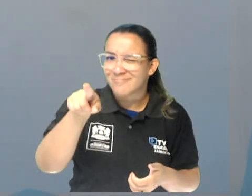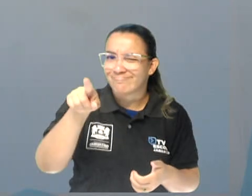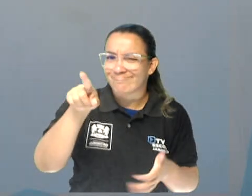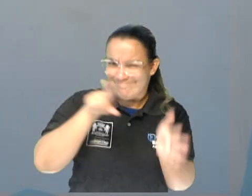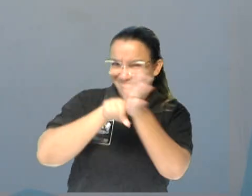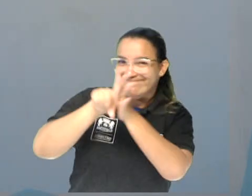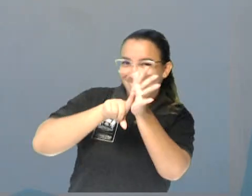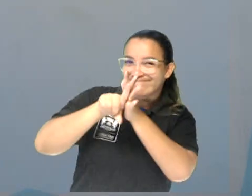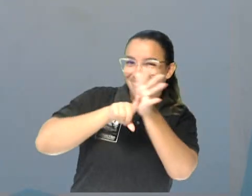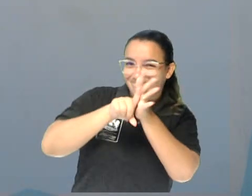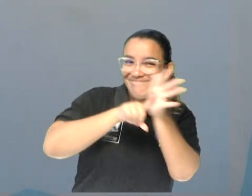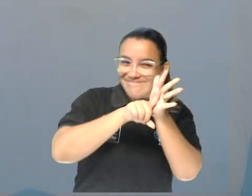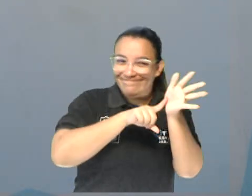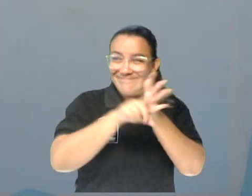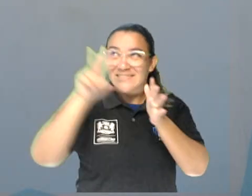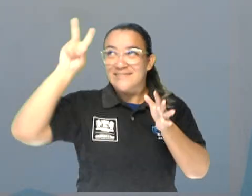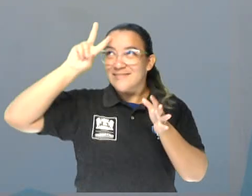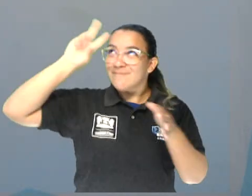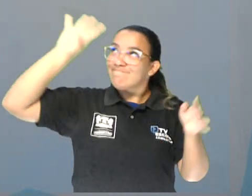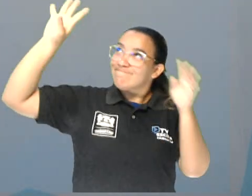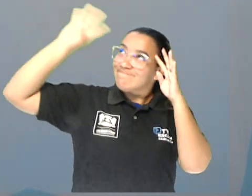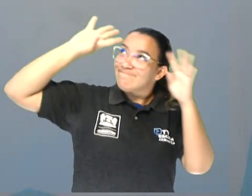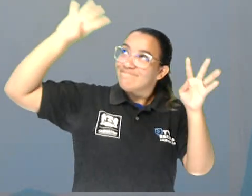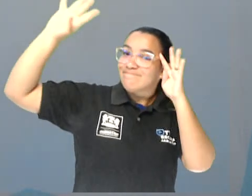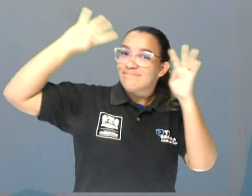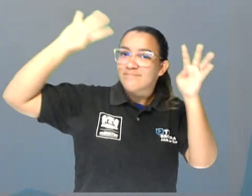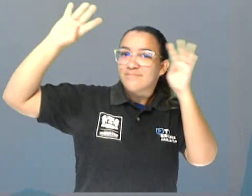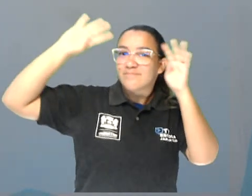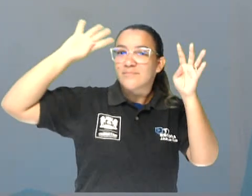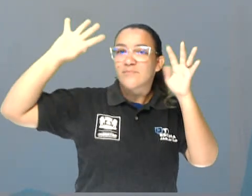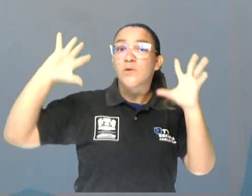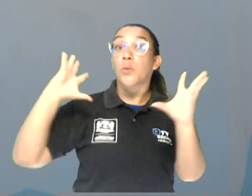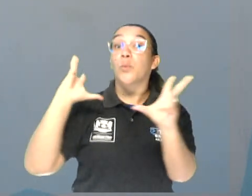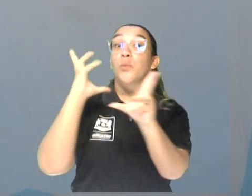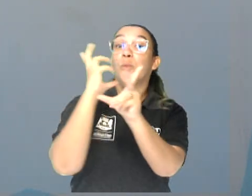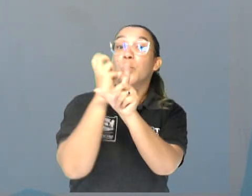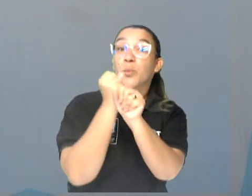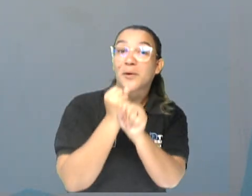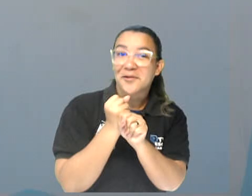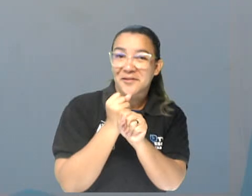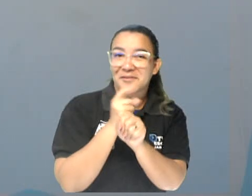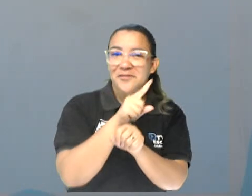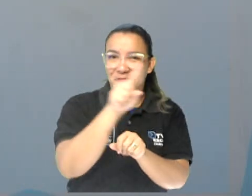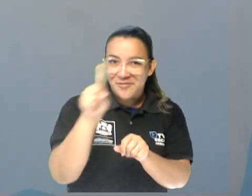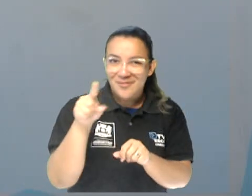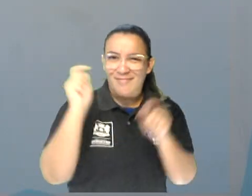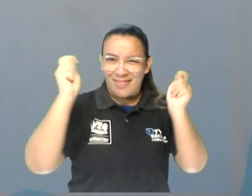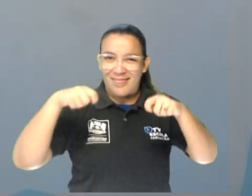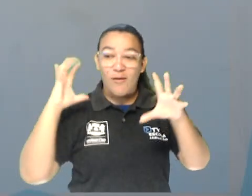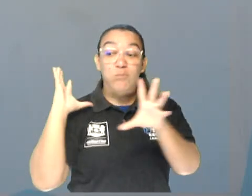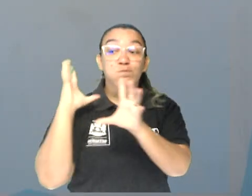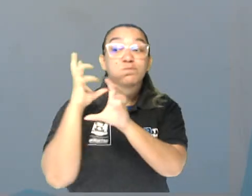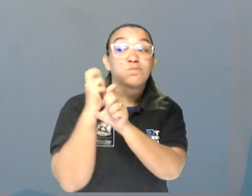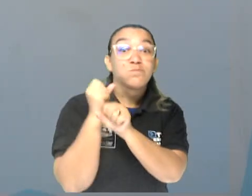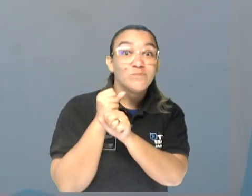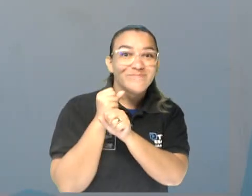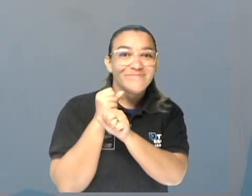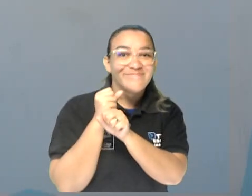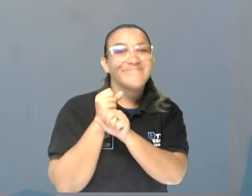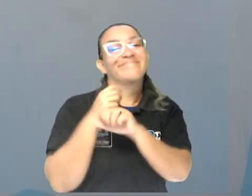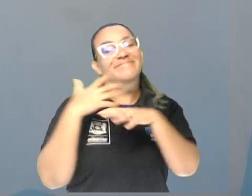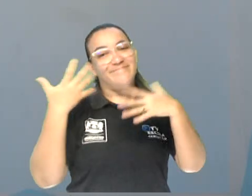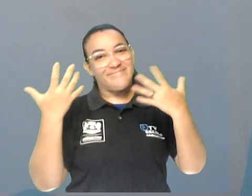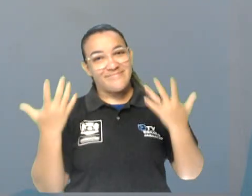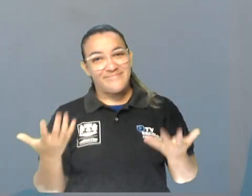pesquisada assim, dá uma lembrada, quantos lugares você consegue contar, né? Então,